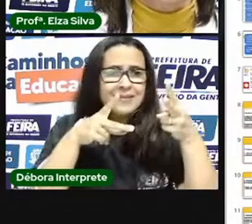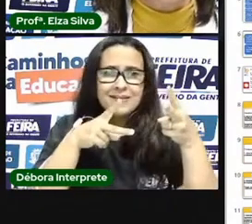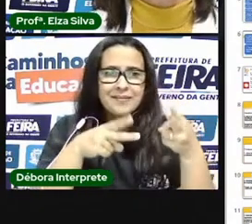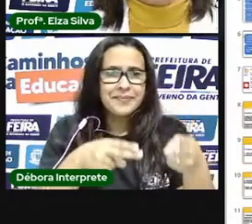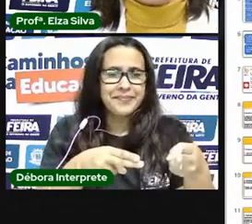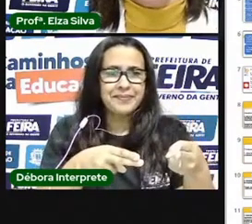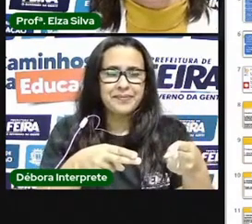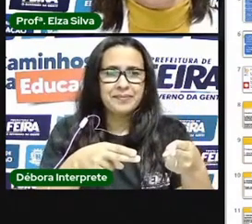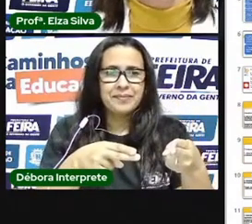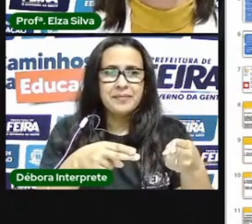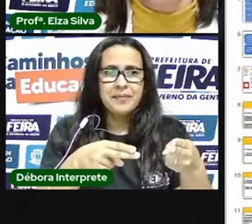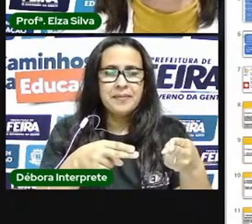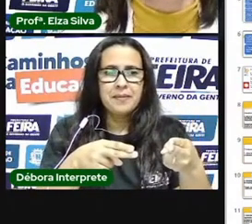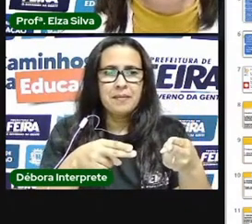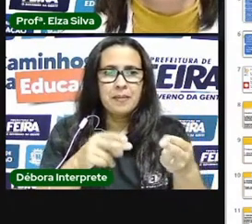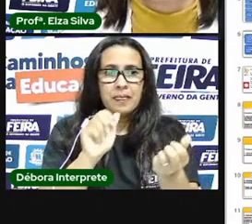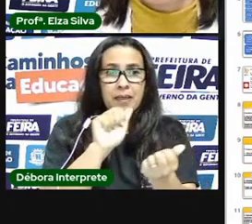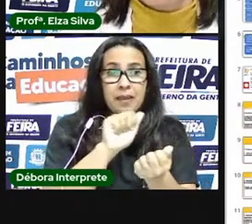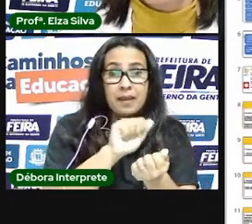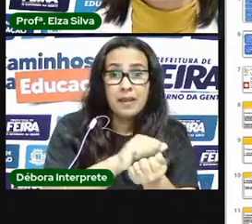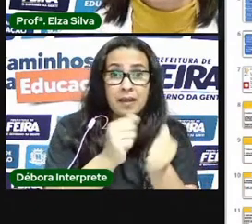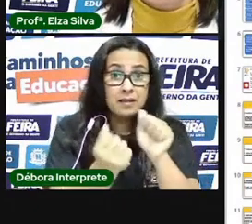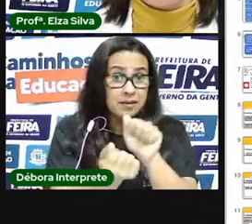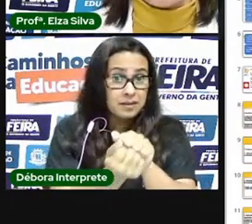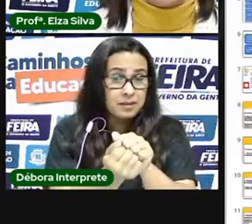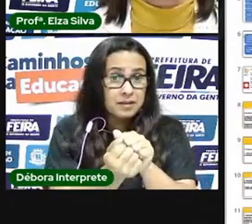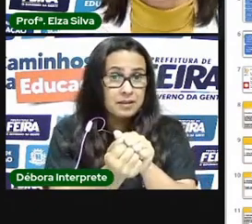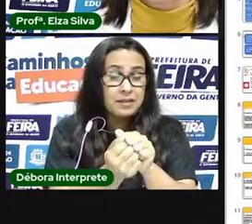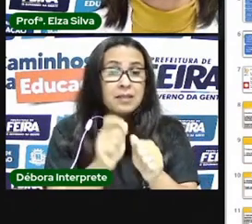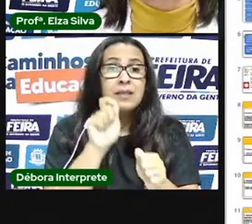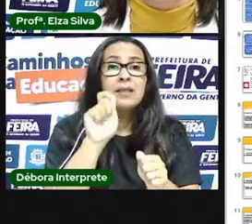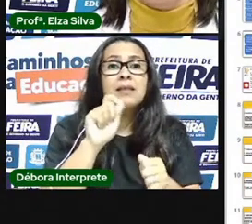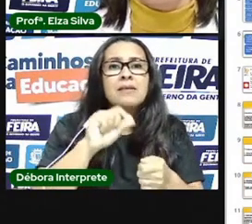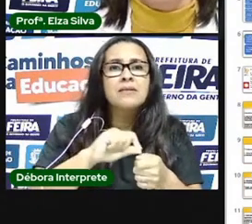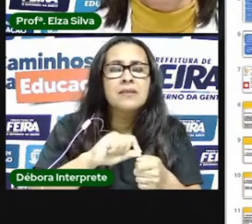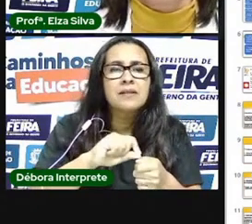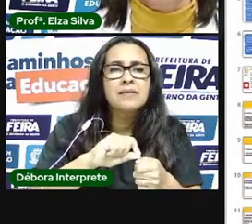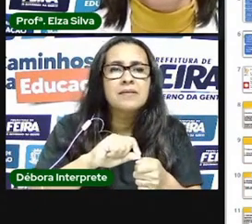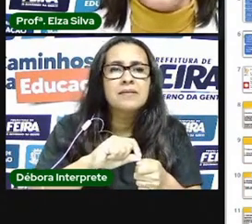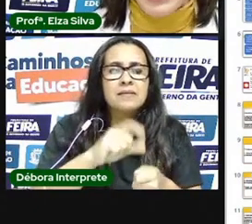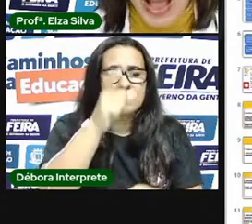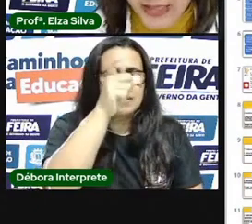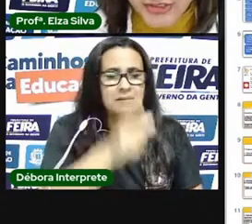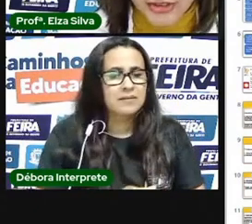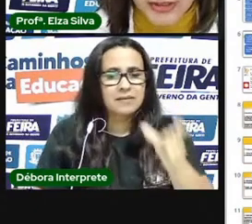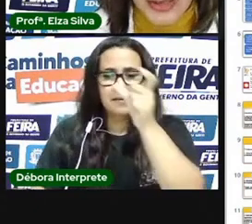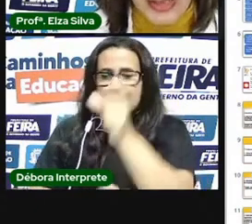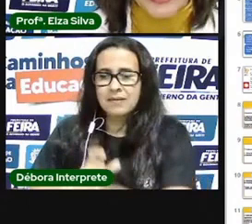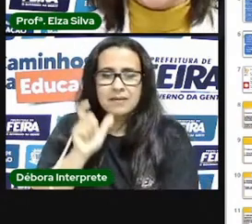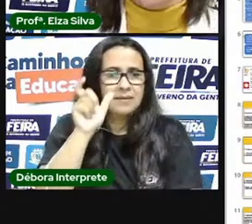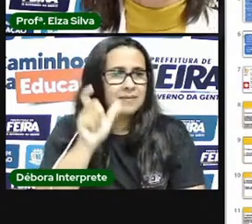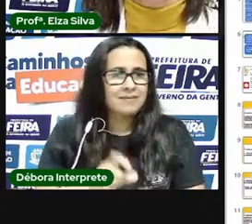Ora, se a arte é feita por humanos humanas, a arte também não é igual. A arte,